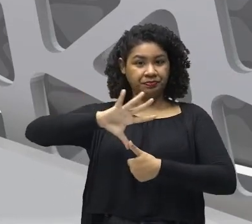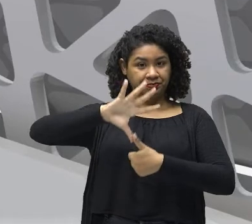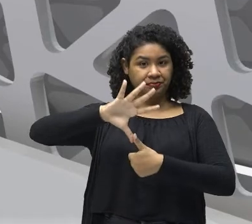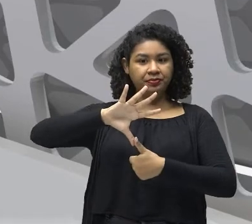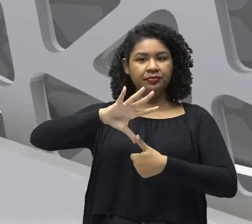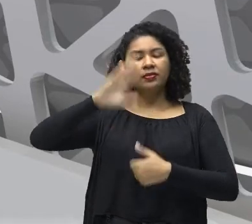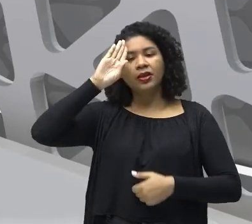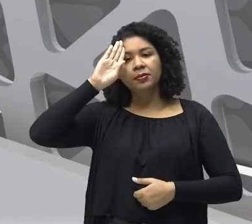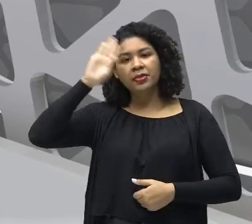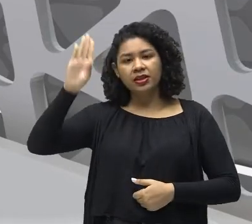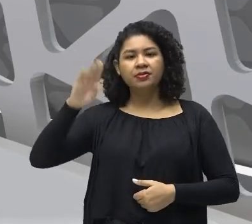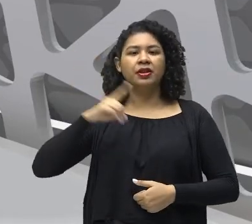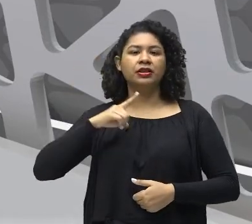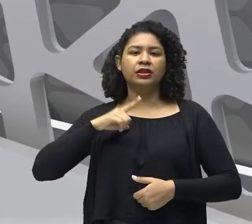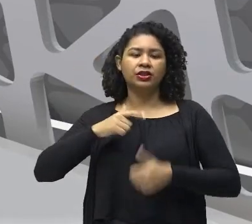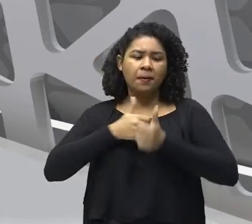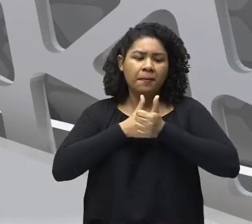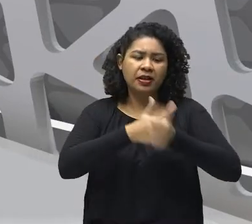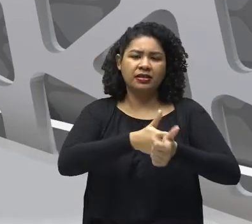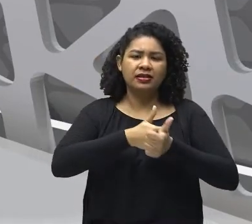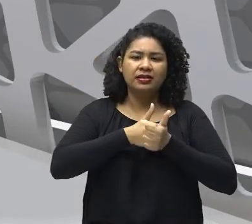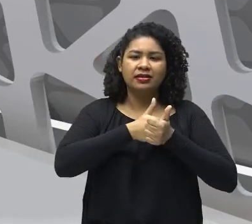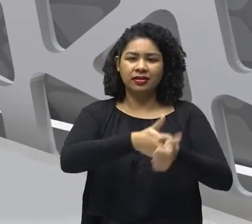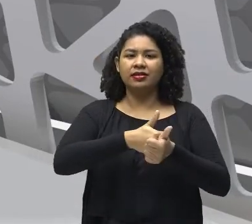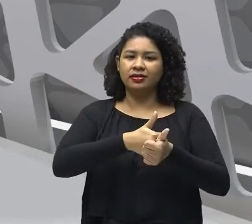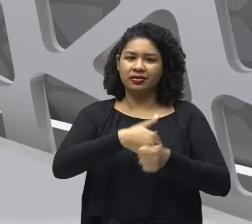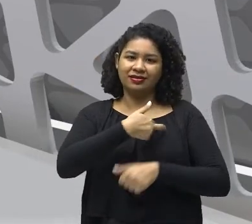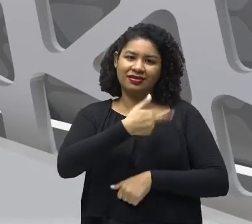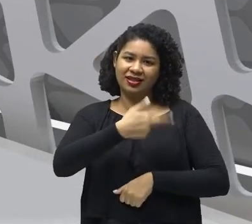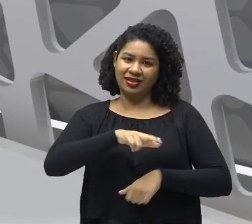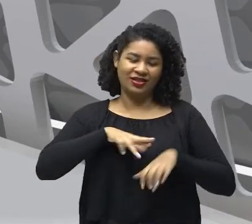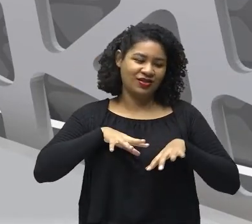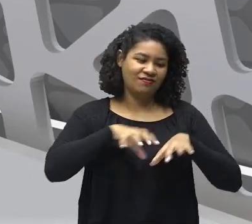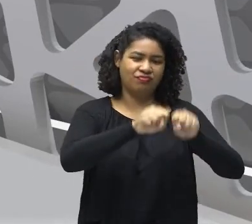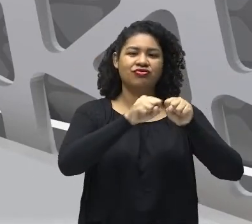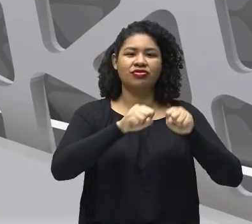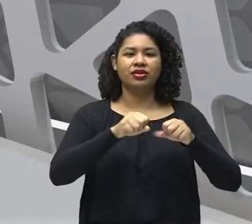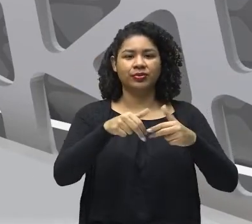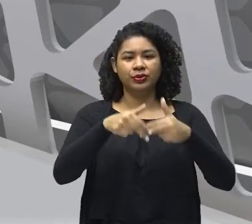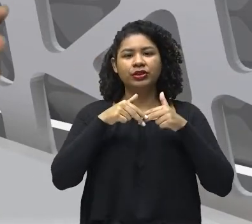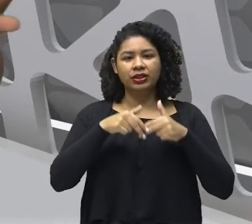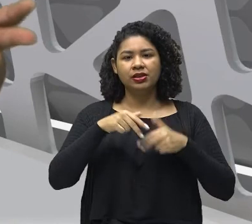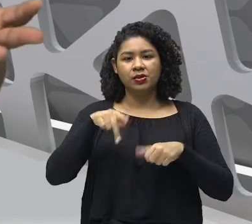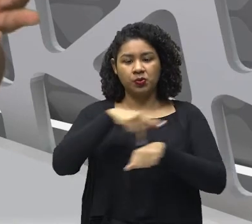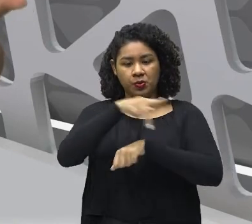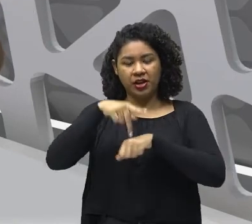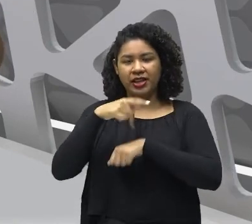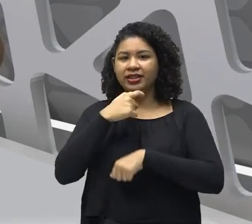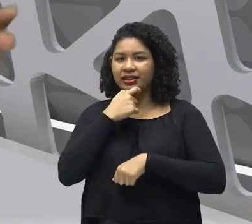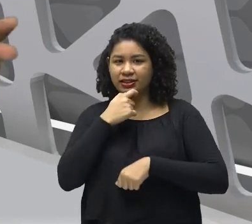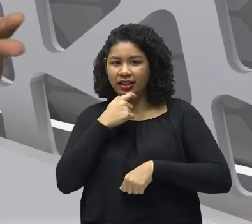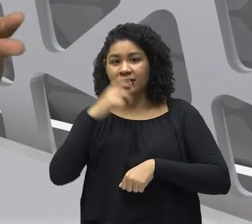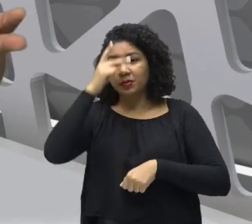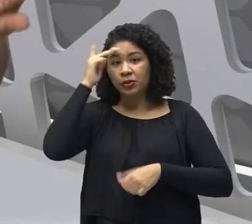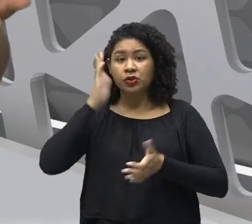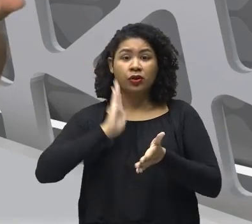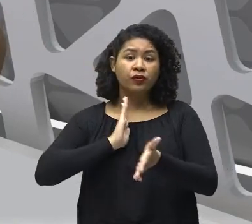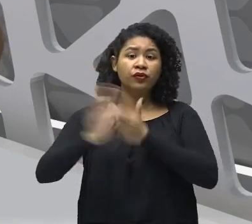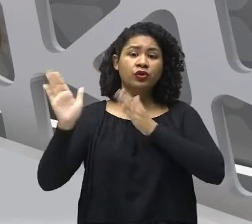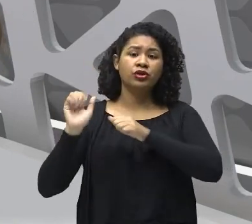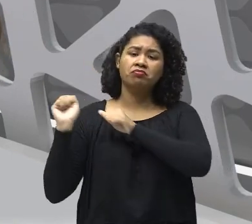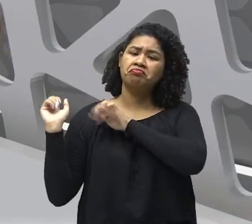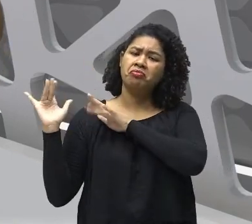Por conta Das perseguições religiosas Que fez com que Muitos ingleses Acabassem migrando Para as zonas De colônia